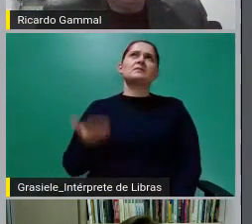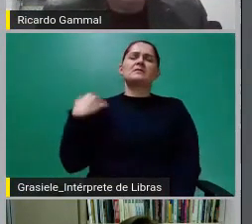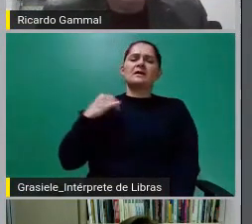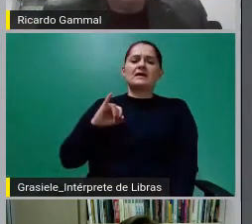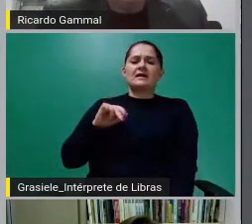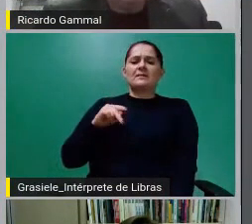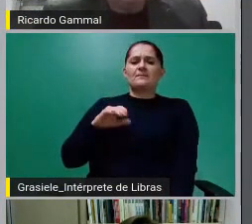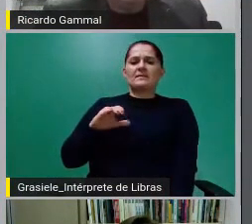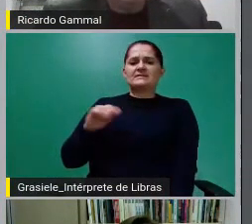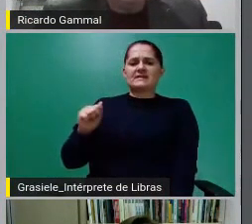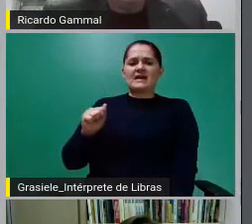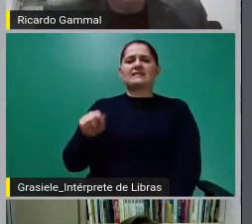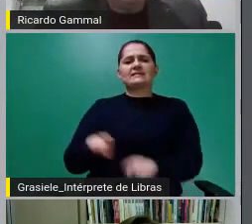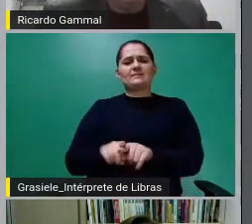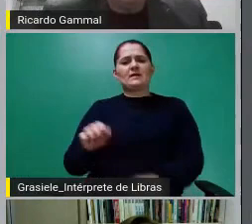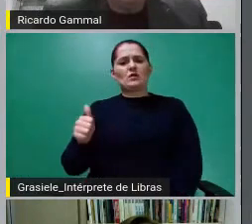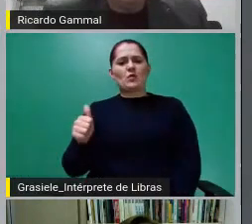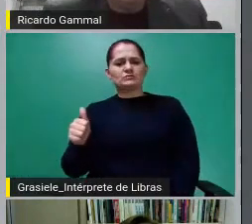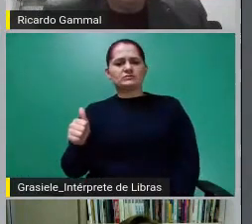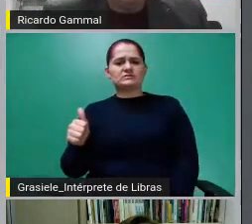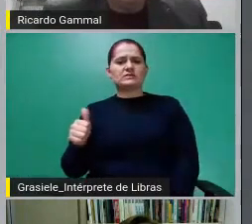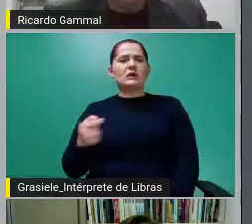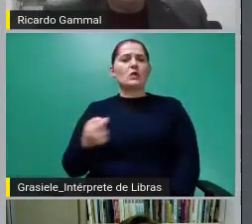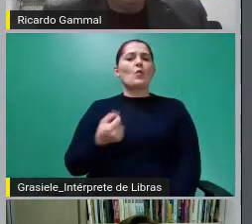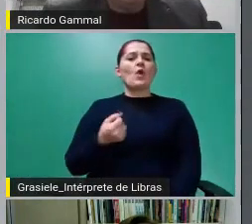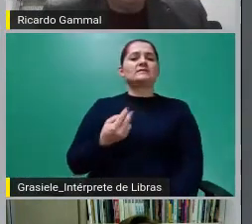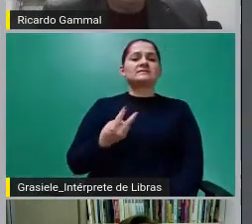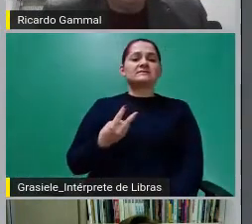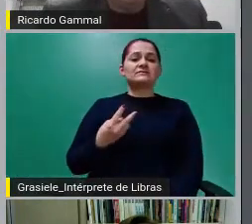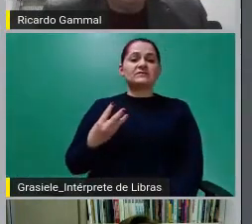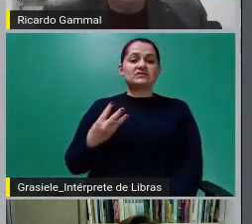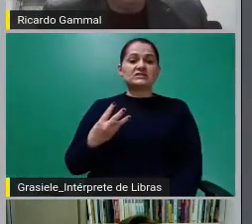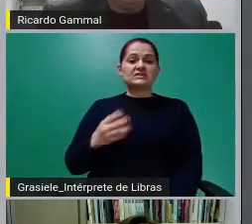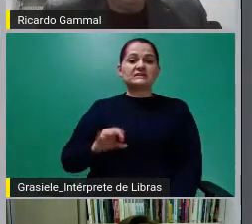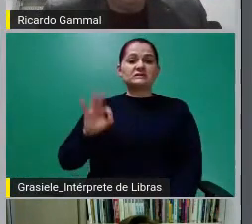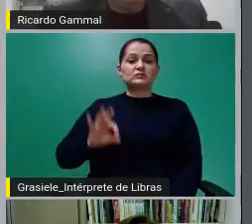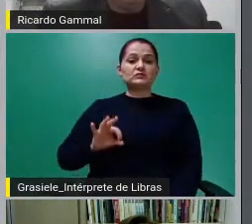alto, estava 11 também, dava um rendimento de quase 23% ao ano.